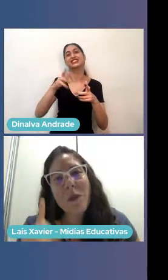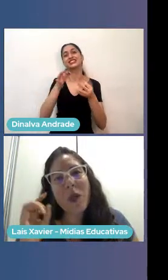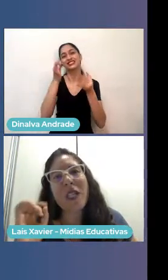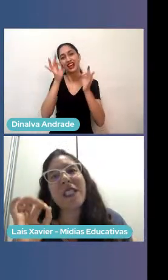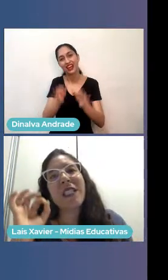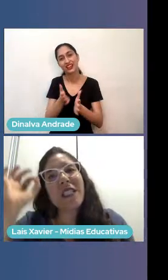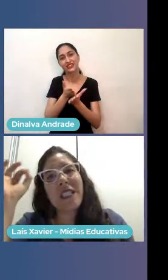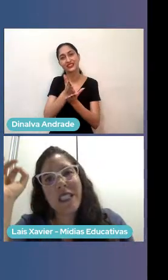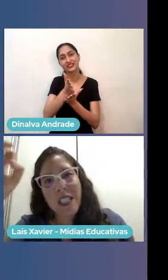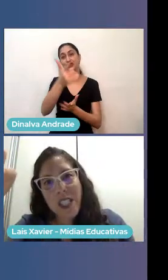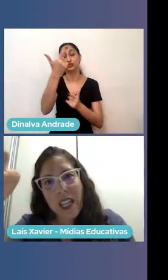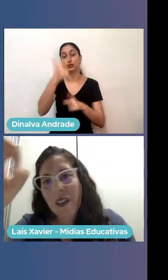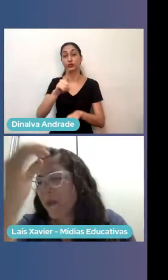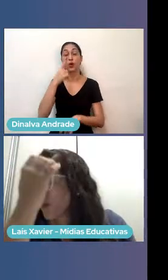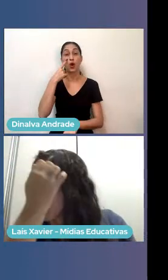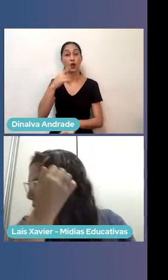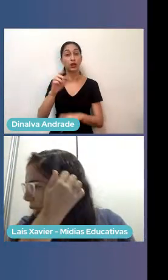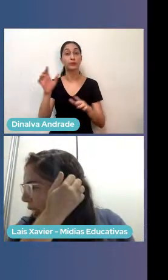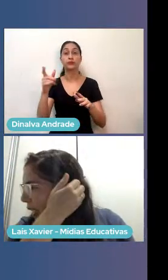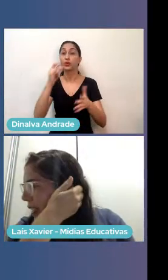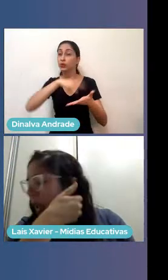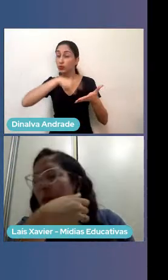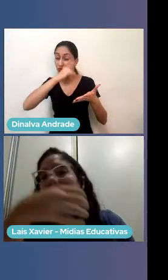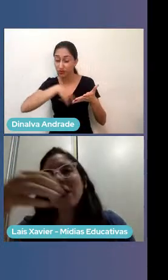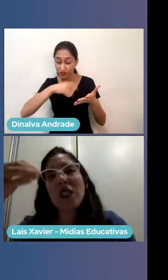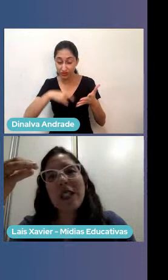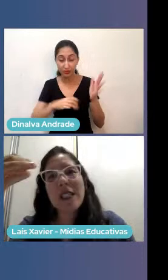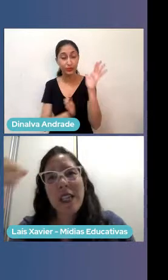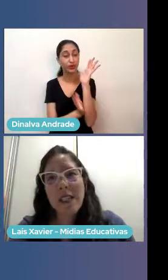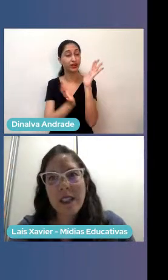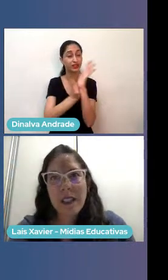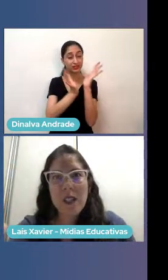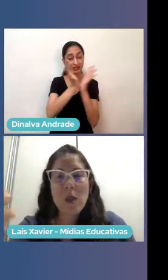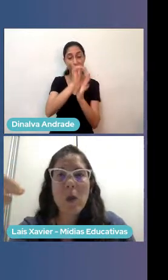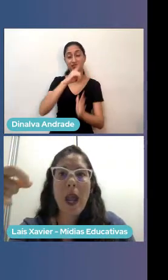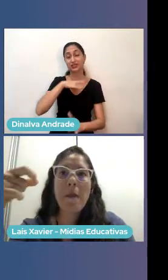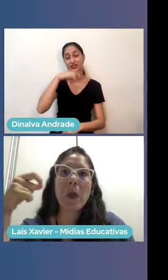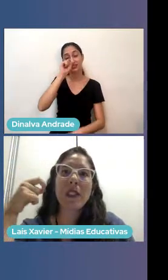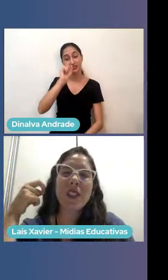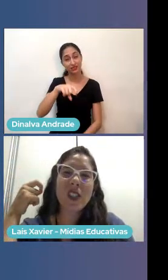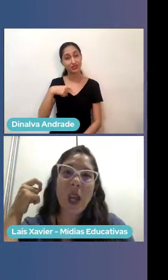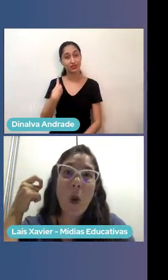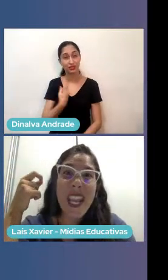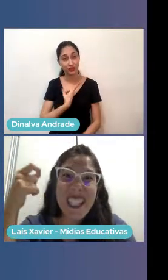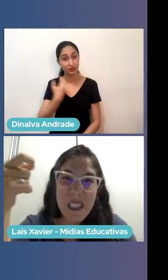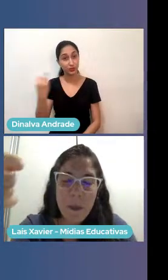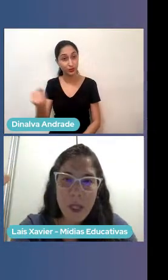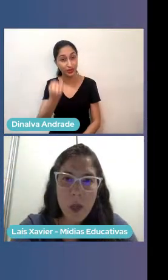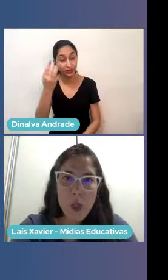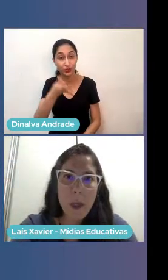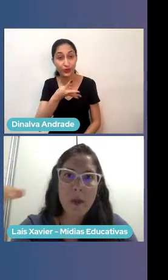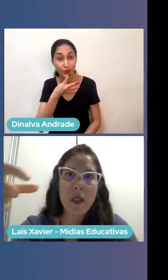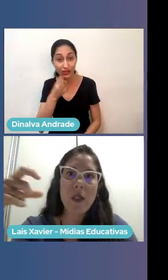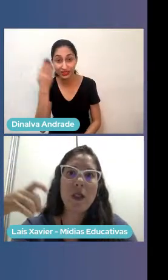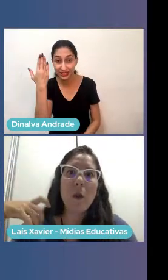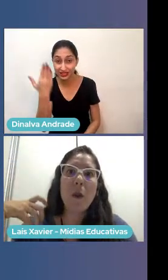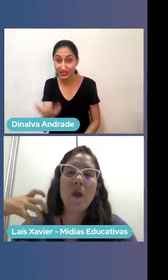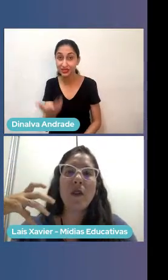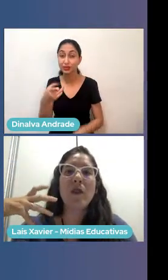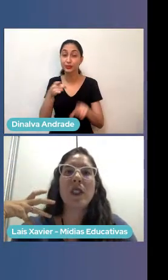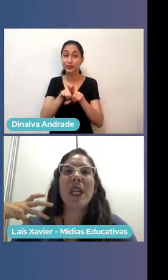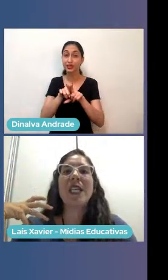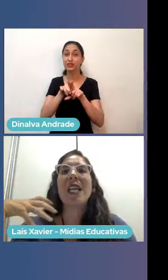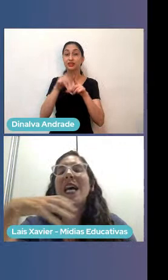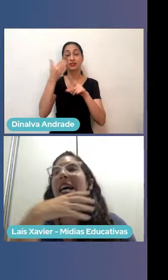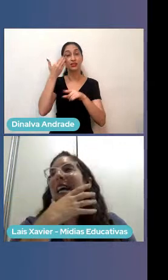contas e burocracias existem, e é importante a gente ter ciência disso, é importante a gente ter conhecimento a respeito disso, então,